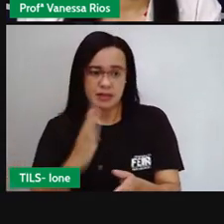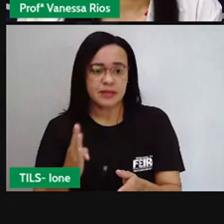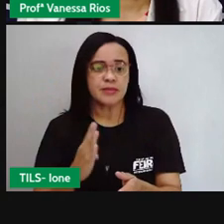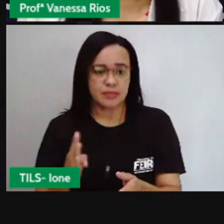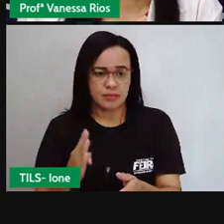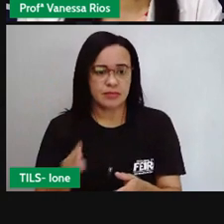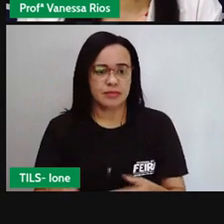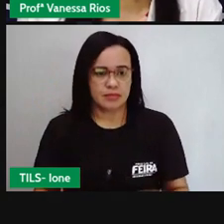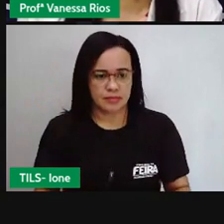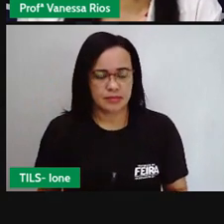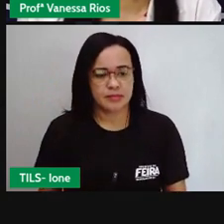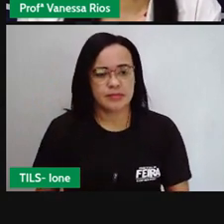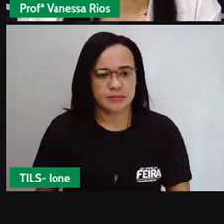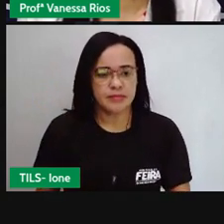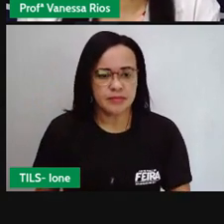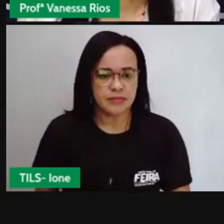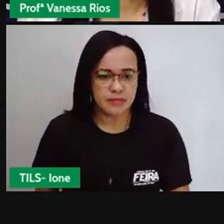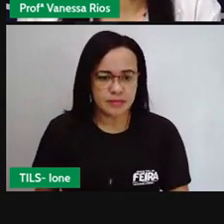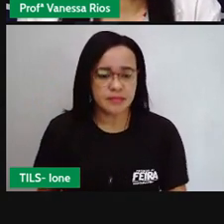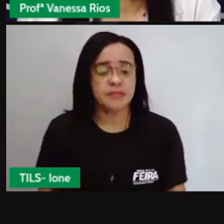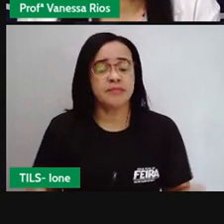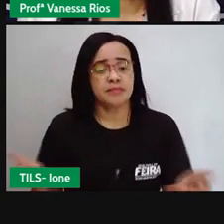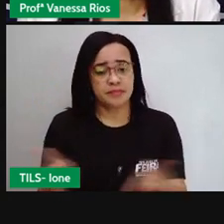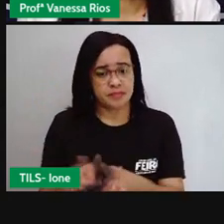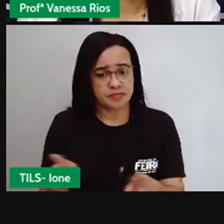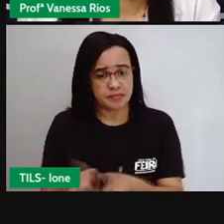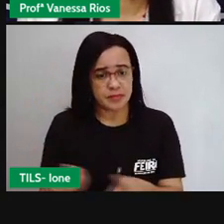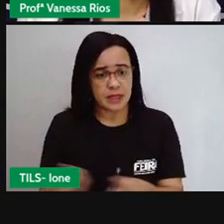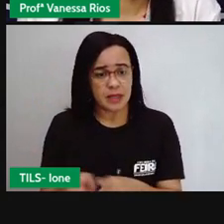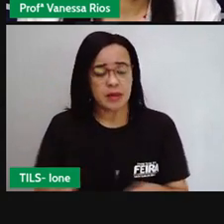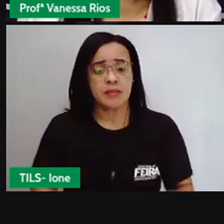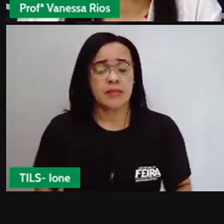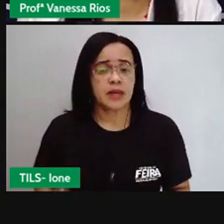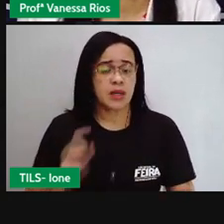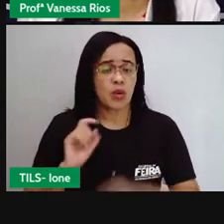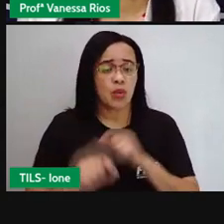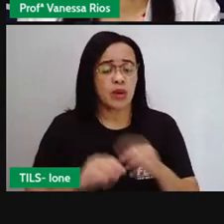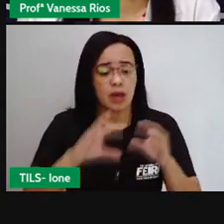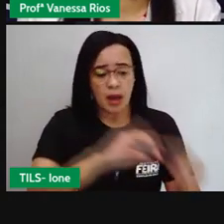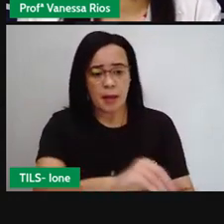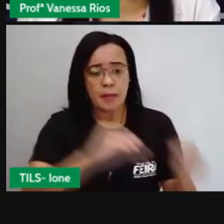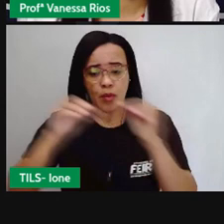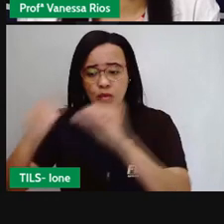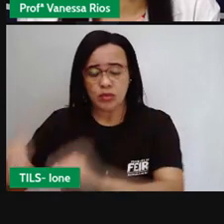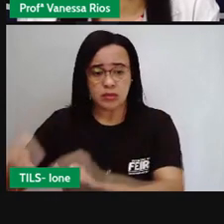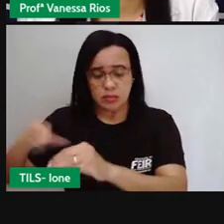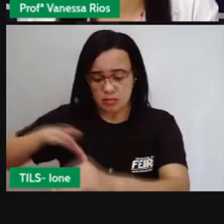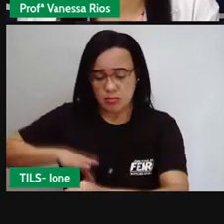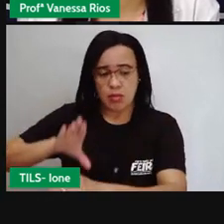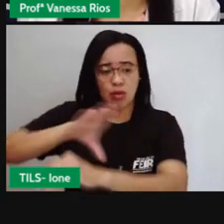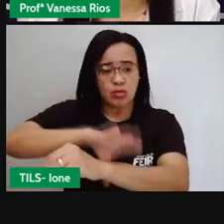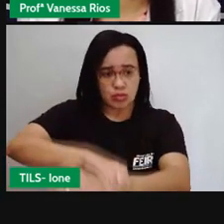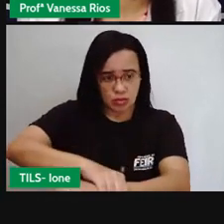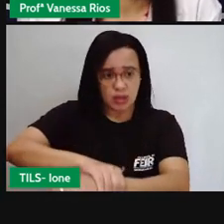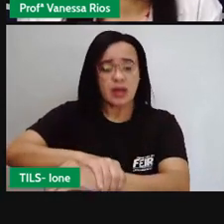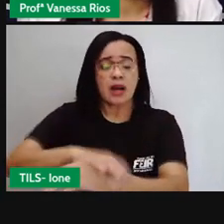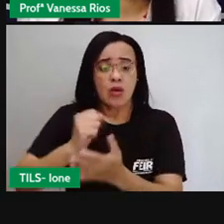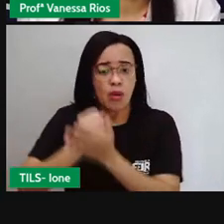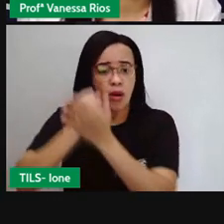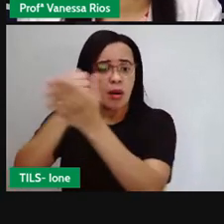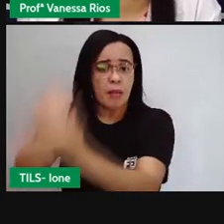E aí, para garantir o êxito dessa transferência ao reino de Portugal, teve apoio da Inglaterra. Eles vieram aí